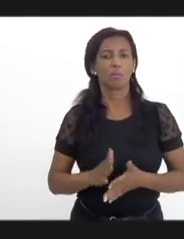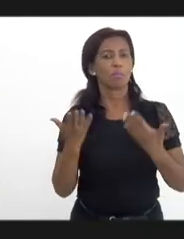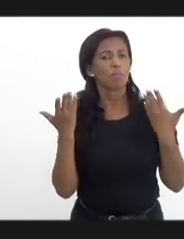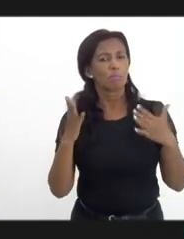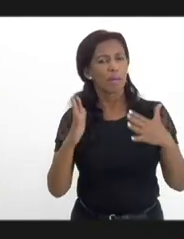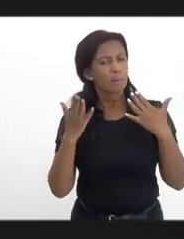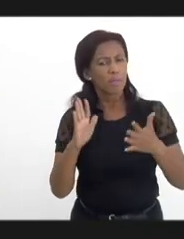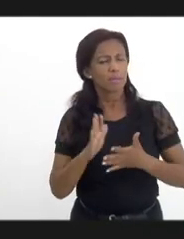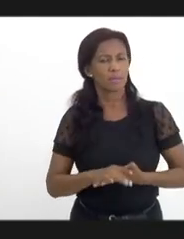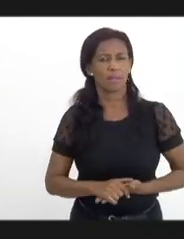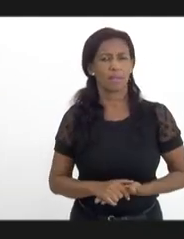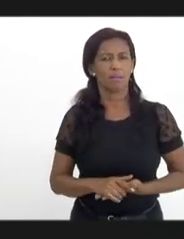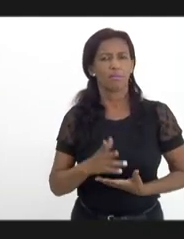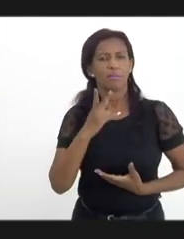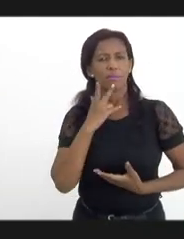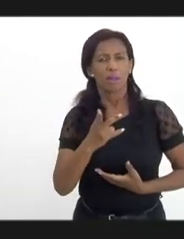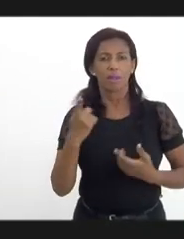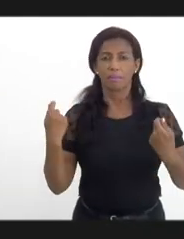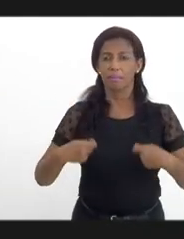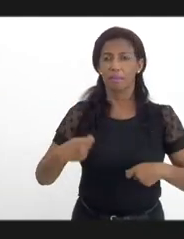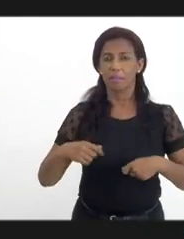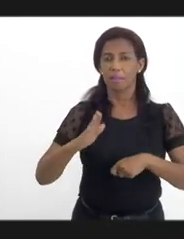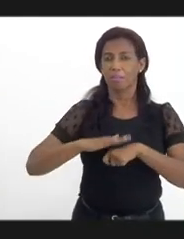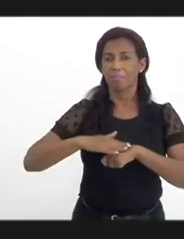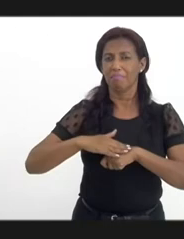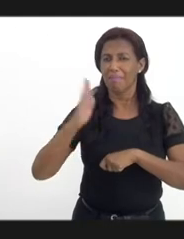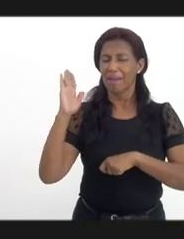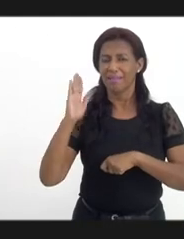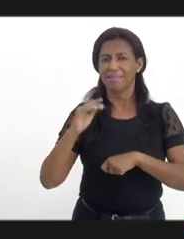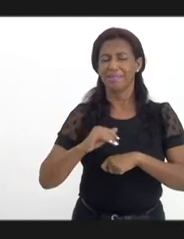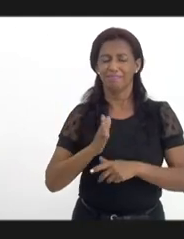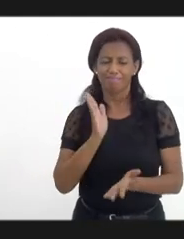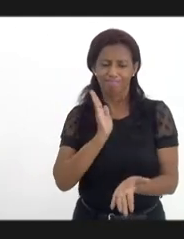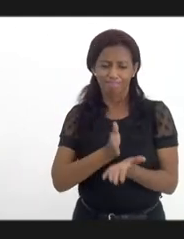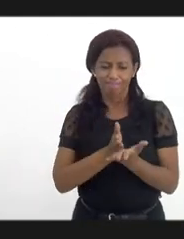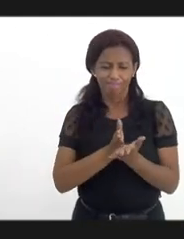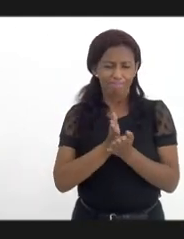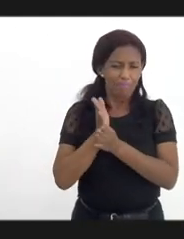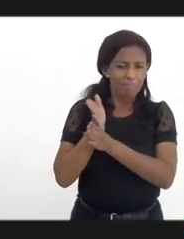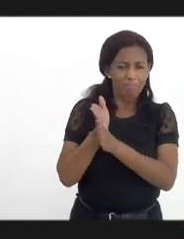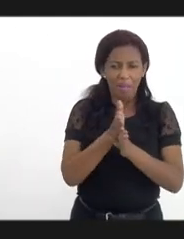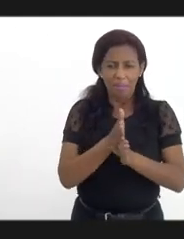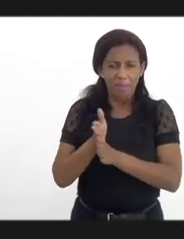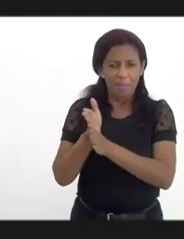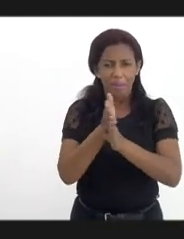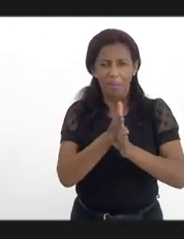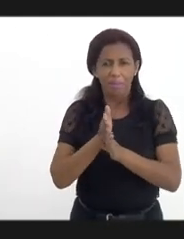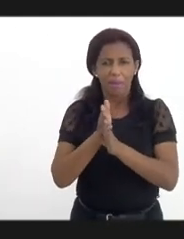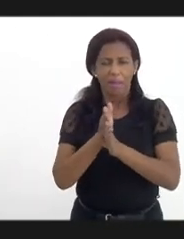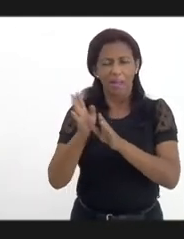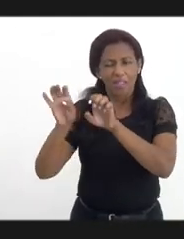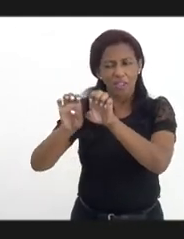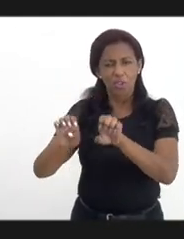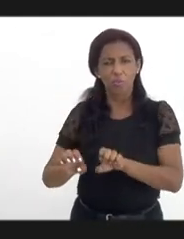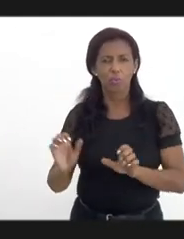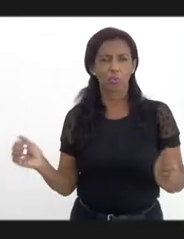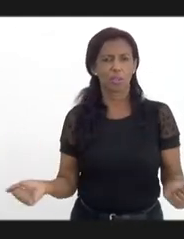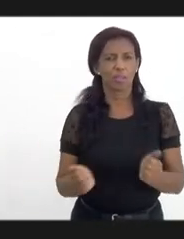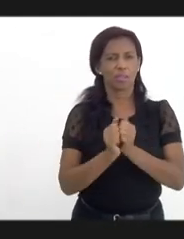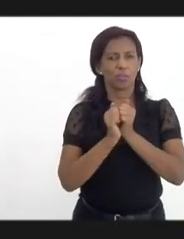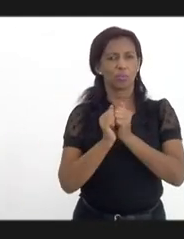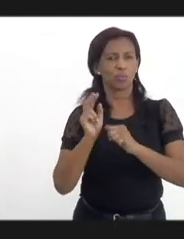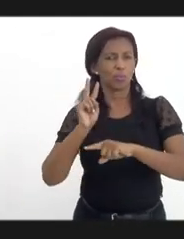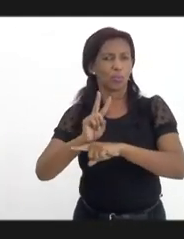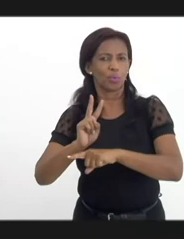Parabenizar mesmo, dizer que precisamos muito mais disso, porque alinhar a estrutura com a ponta faz toda a diferença para o trabalho de prevenção